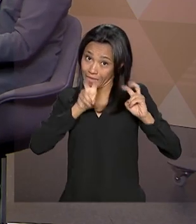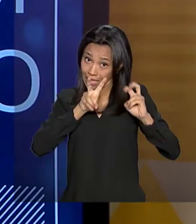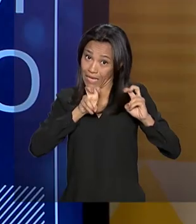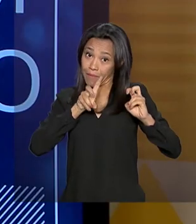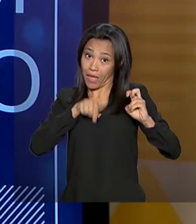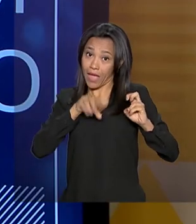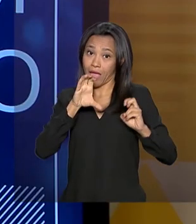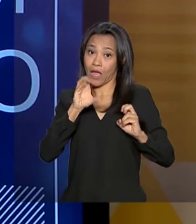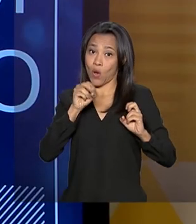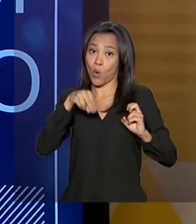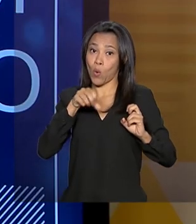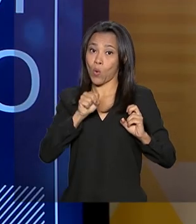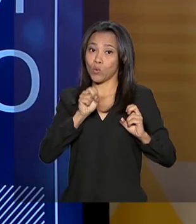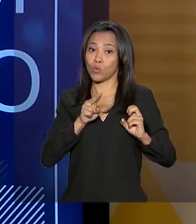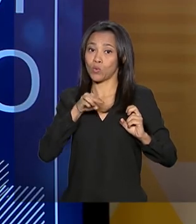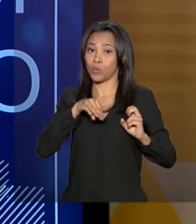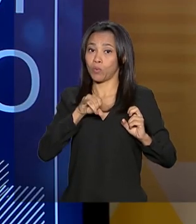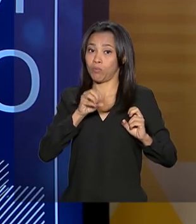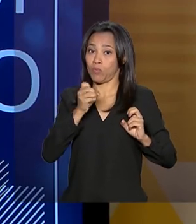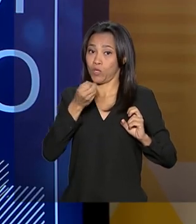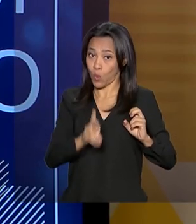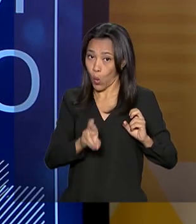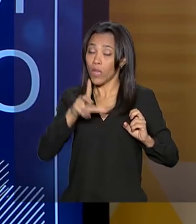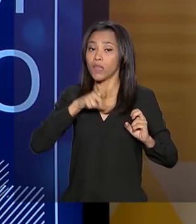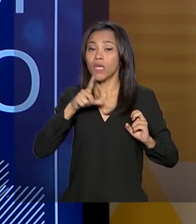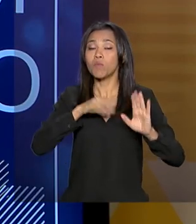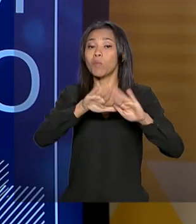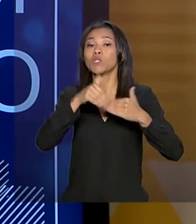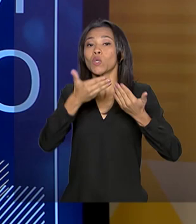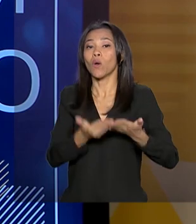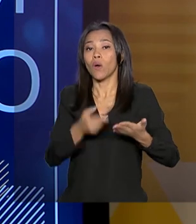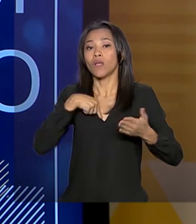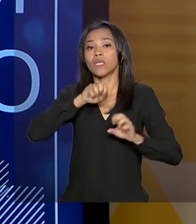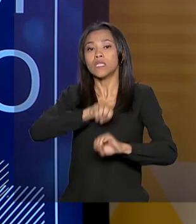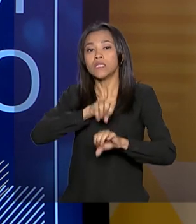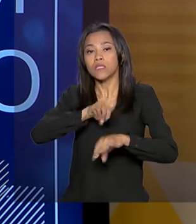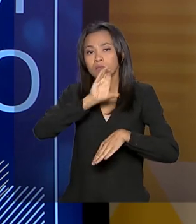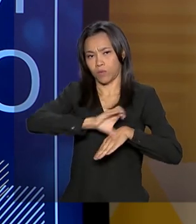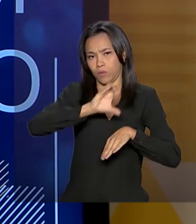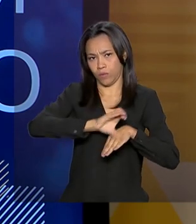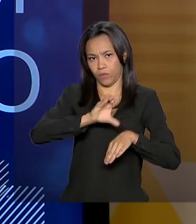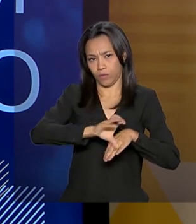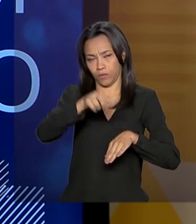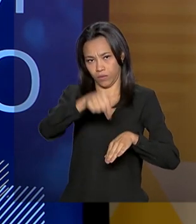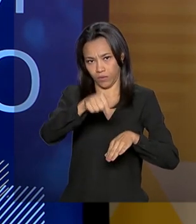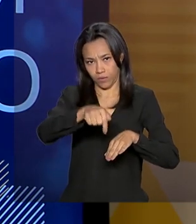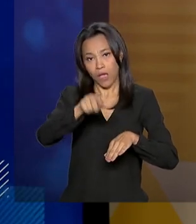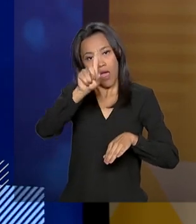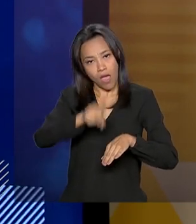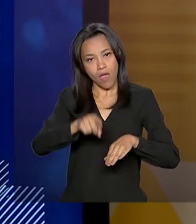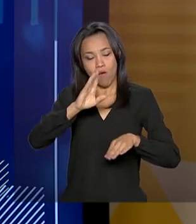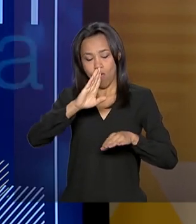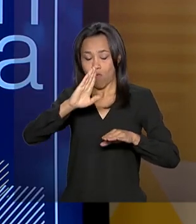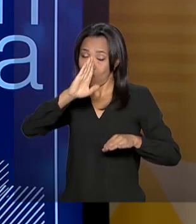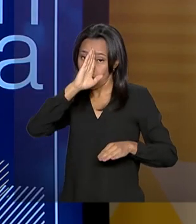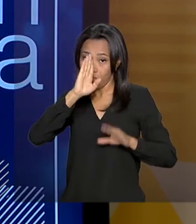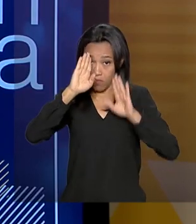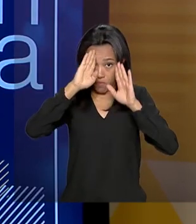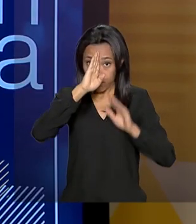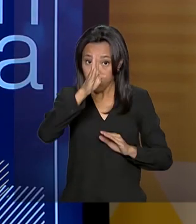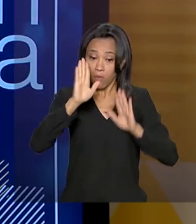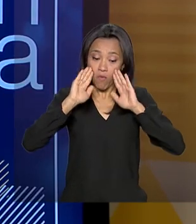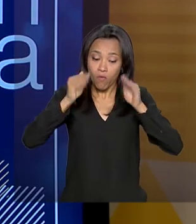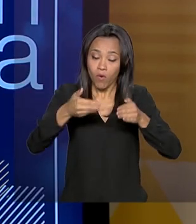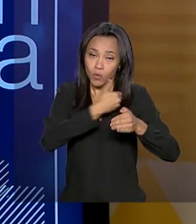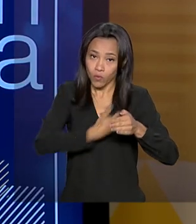Nós temos uma escola nacional do consumidor que promove cursos, é também uma pauta prioritária nossa, cursos online